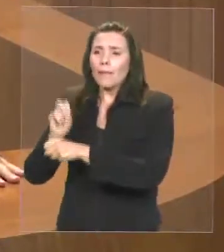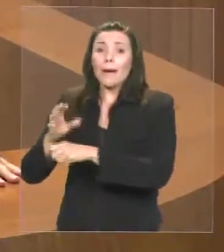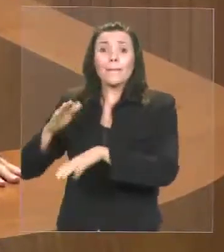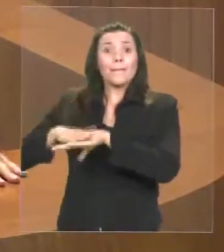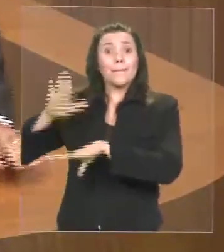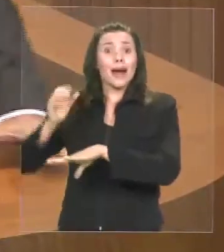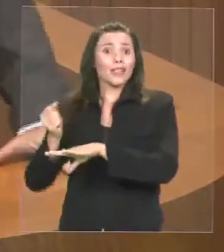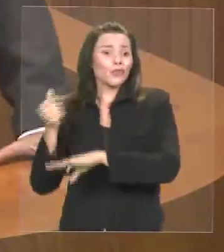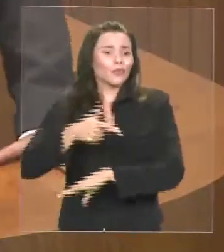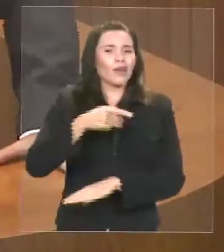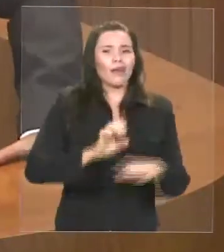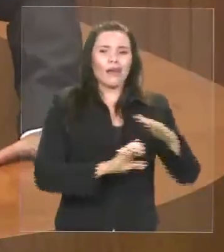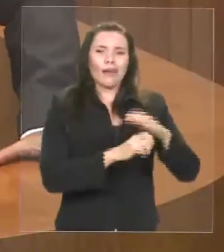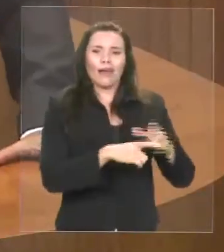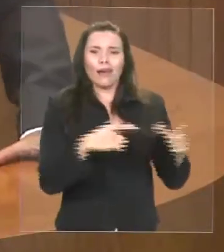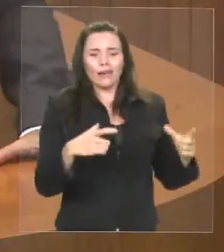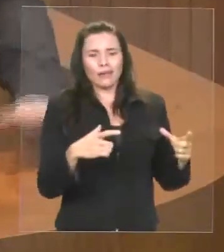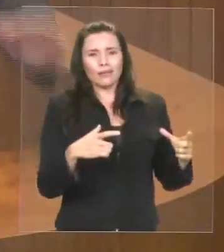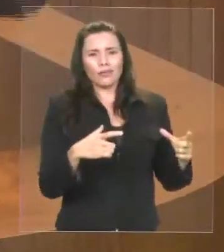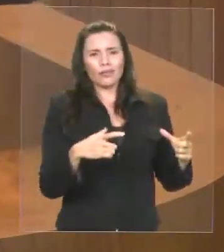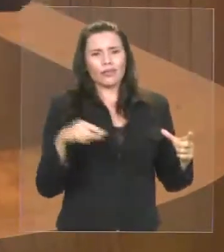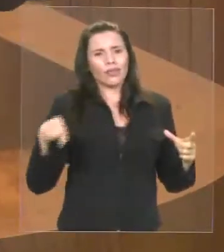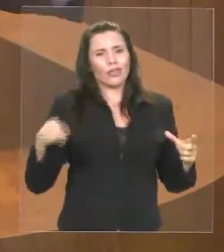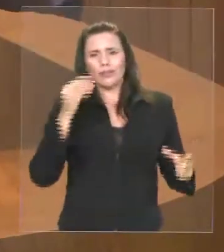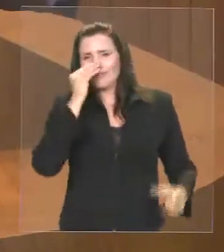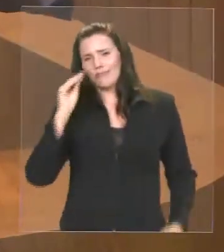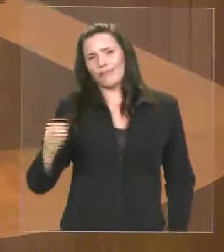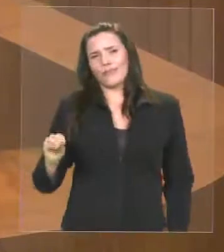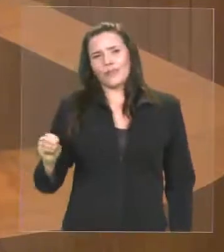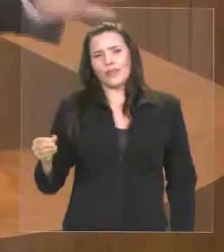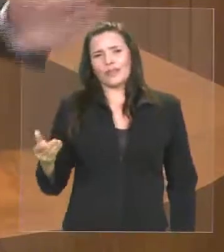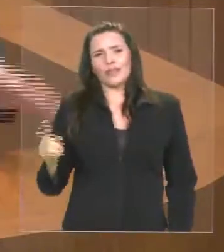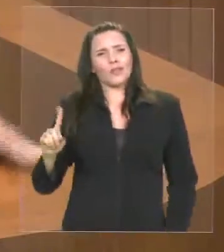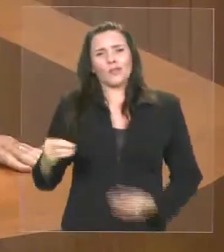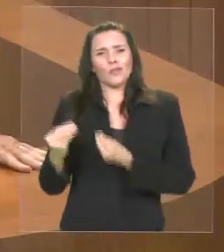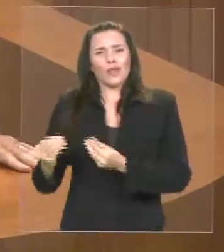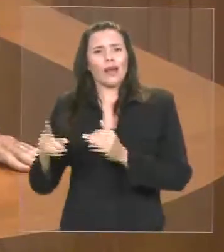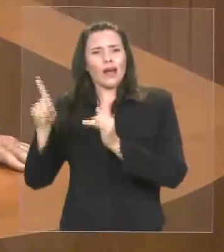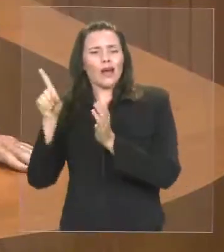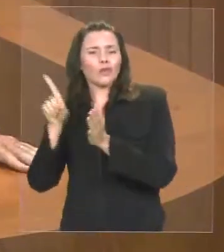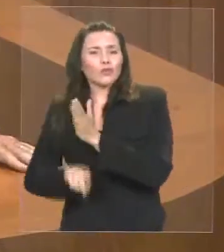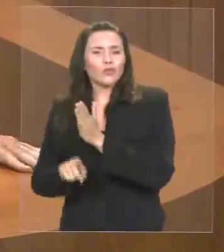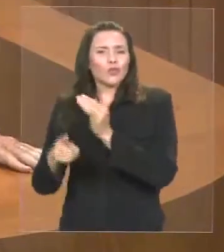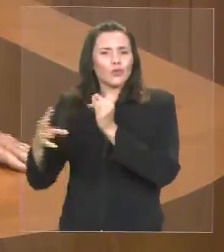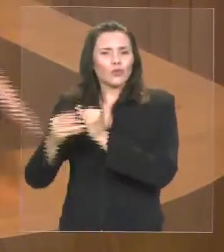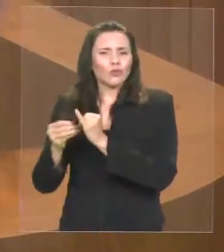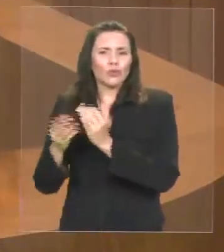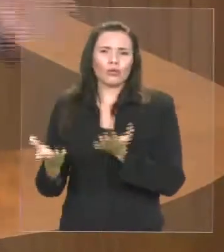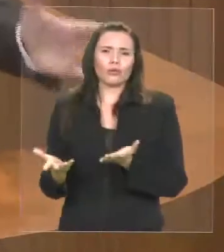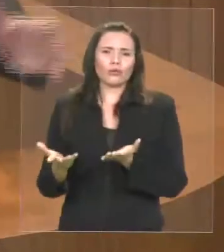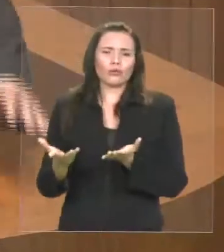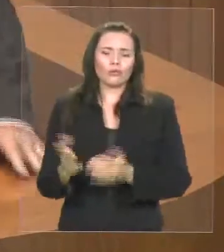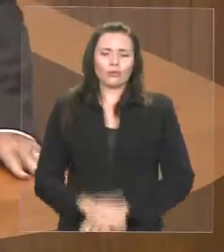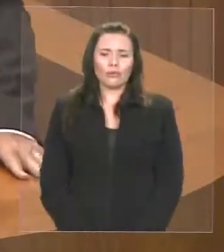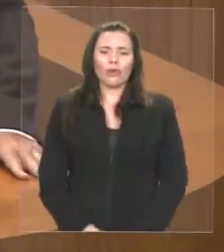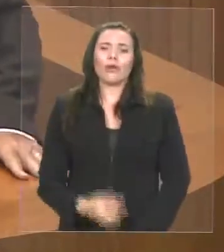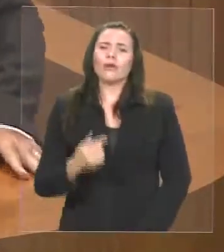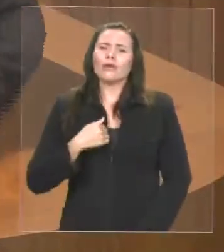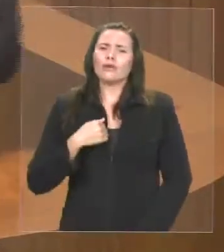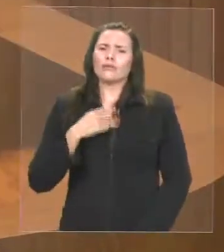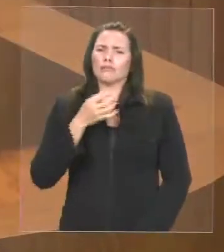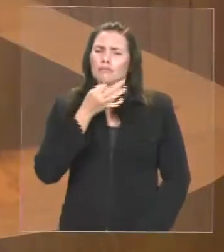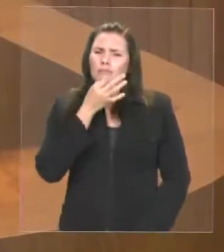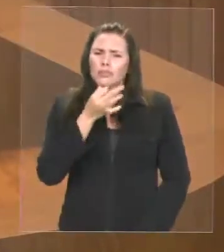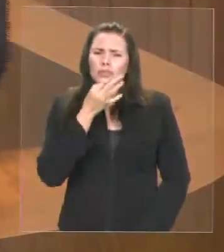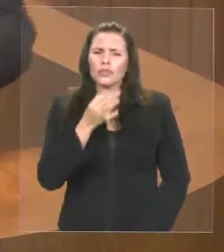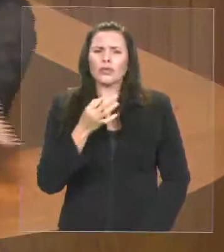o diferimento de imposto. Então, em vez de fazer crítica aqui pela crítica, o que eu faço aqui é uma proposta de entendimento,